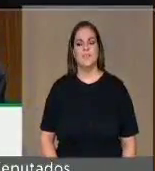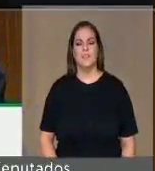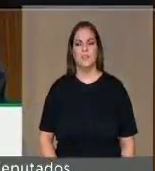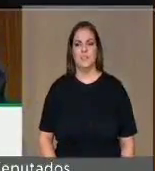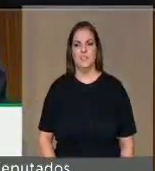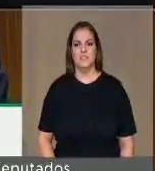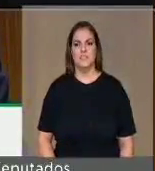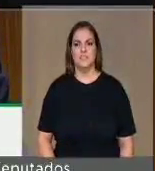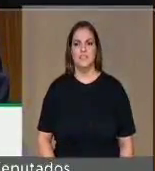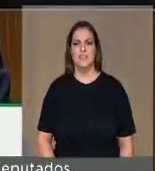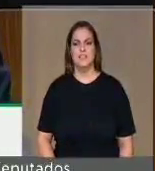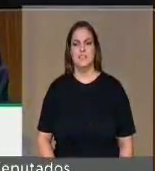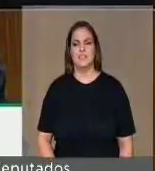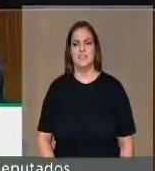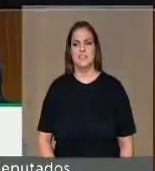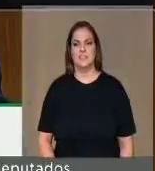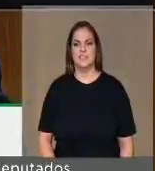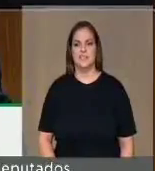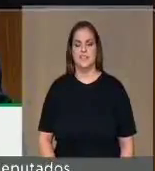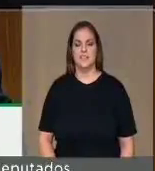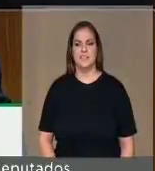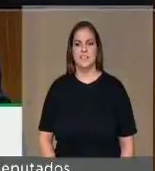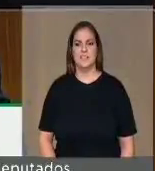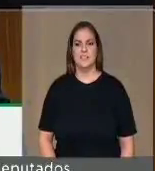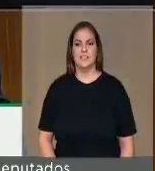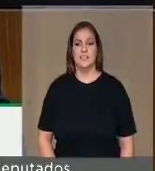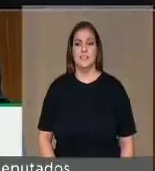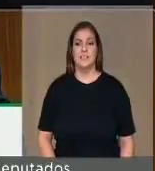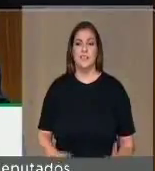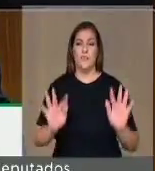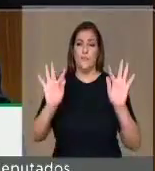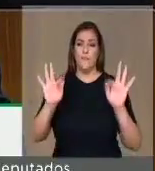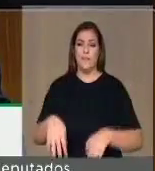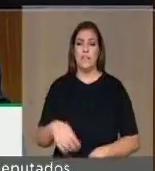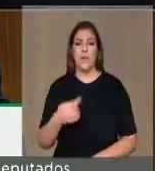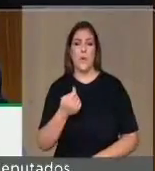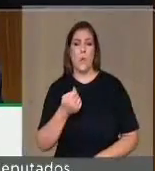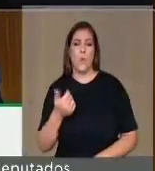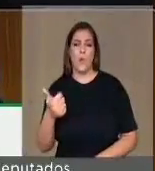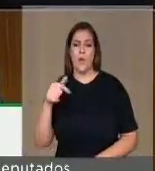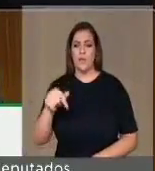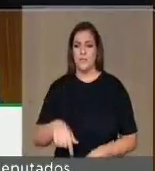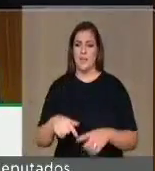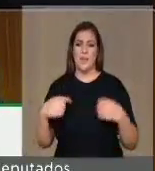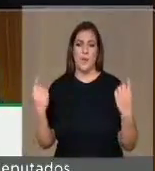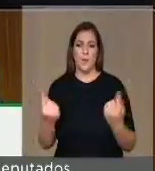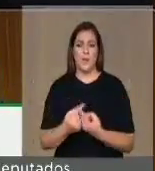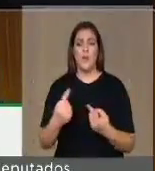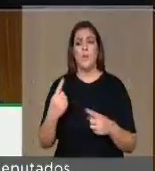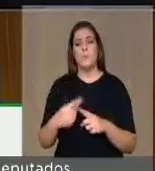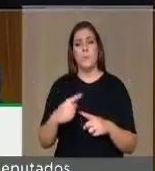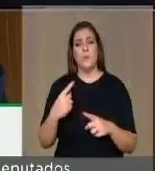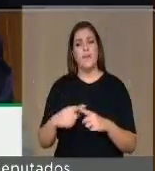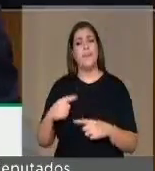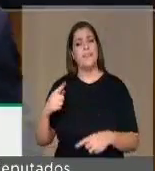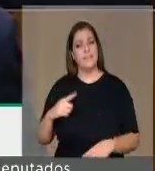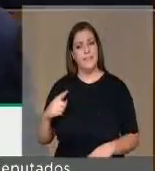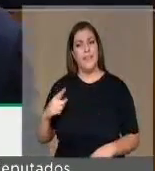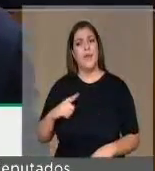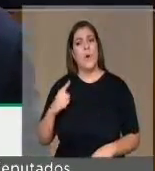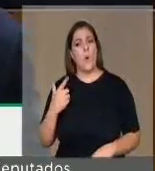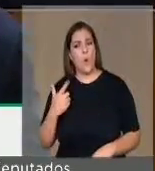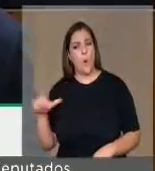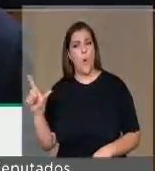encerramento desta comissão geral. Teremos sessão extraordinária